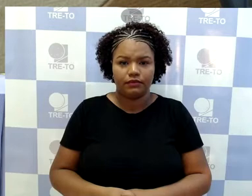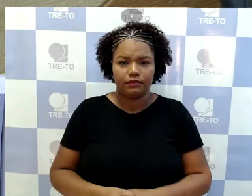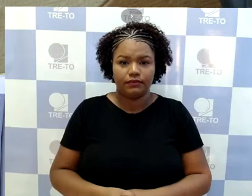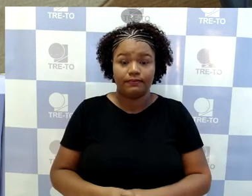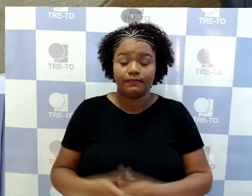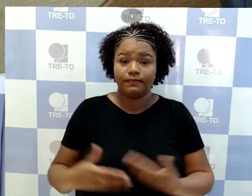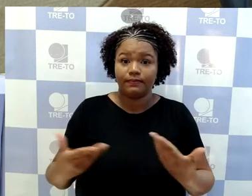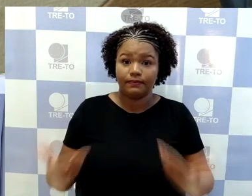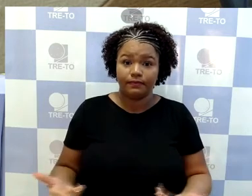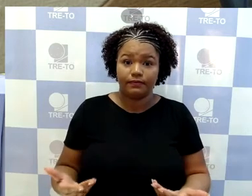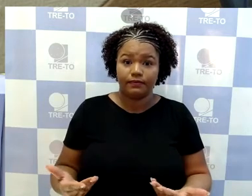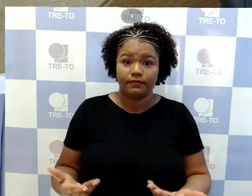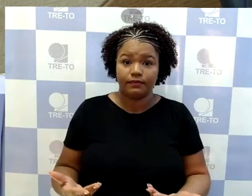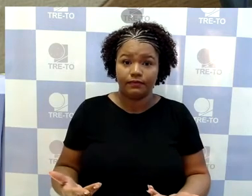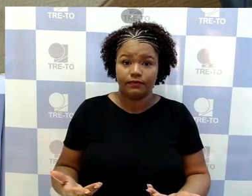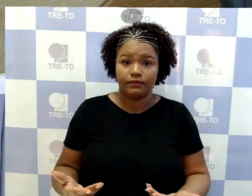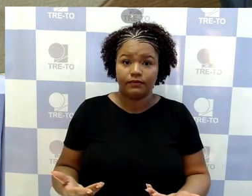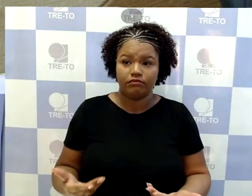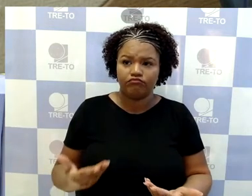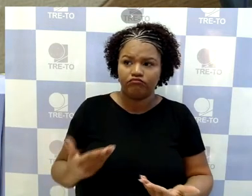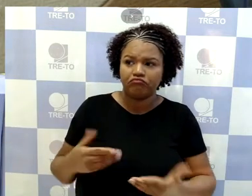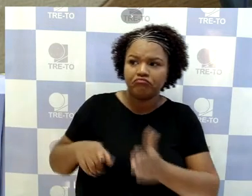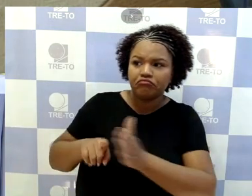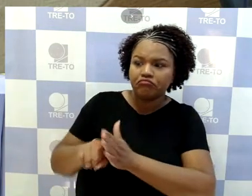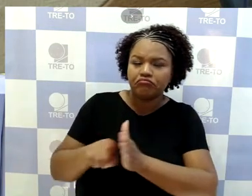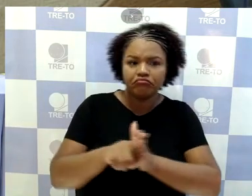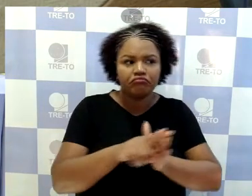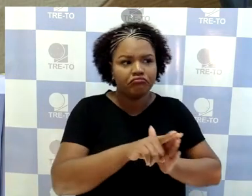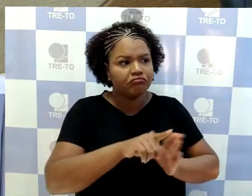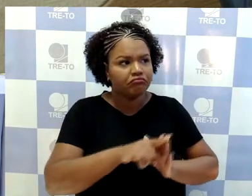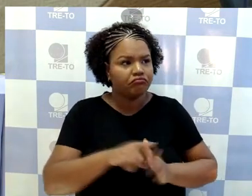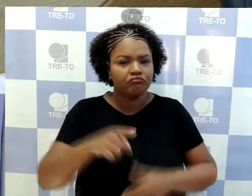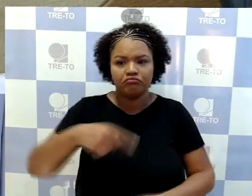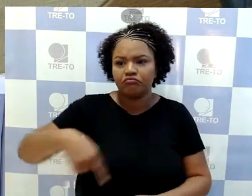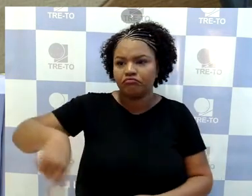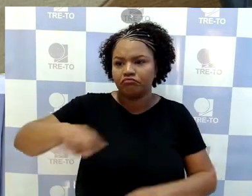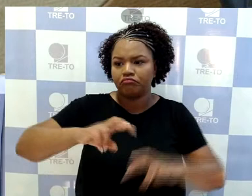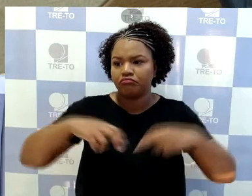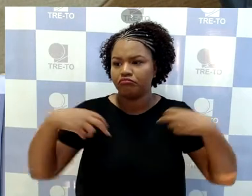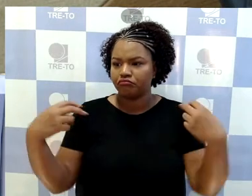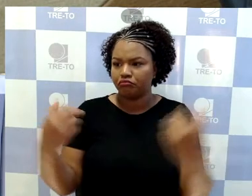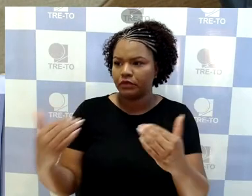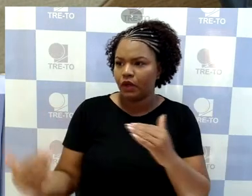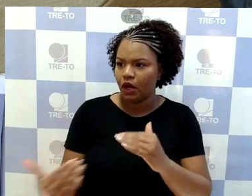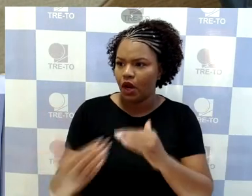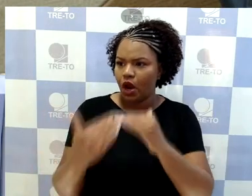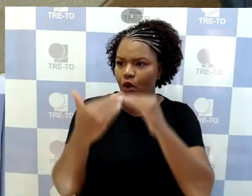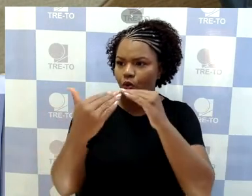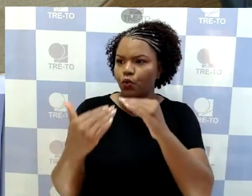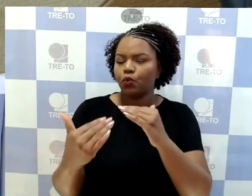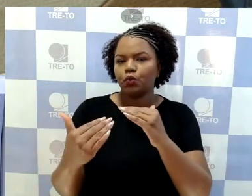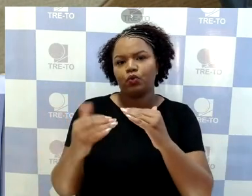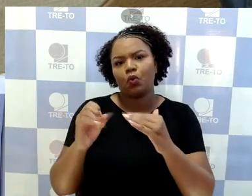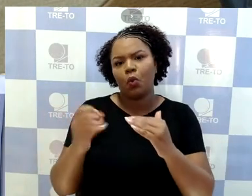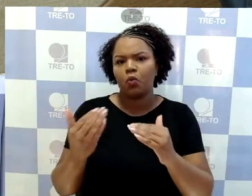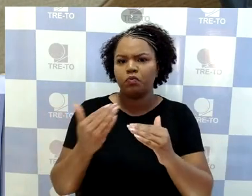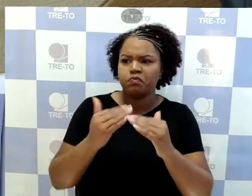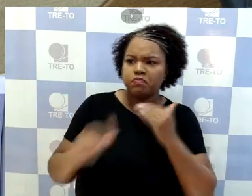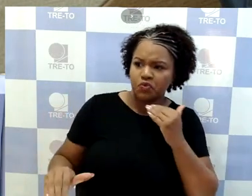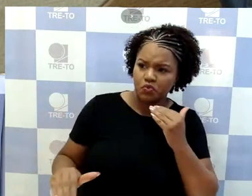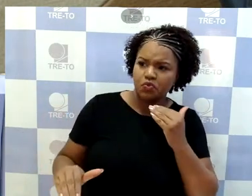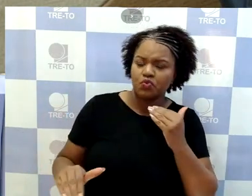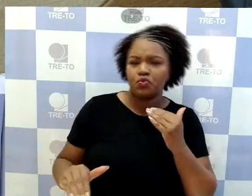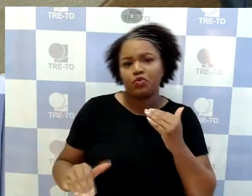eu consulto meus colegas se estão de acordo, se há alguma divergência em relação à aprovação da